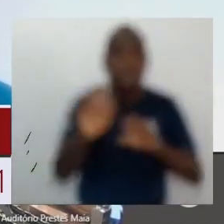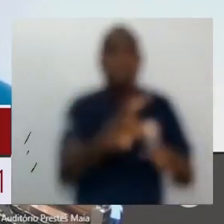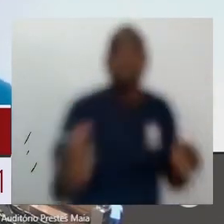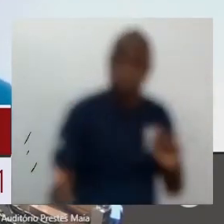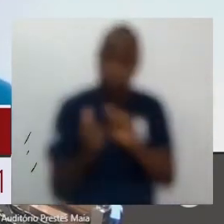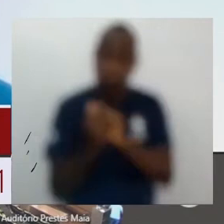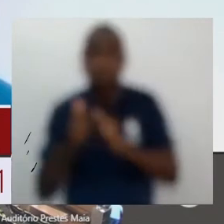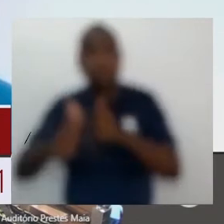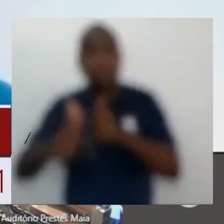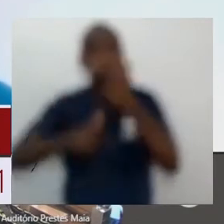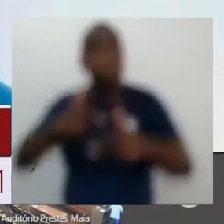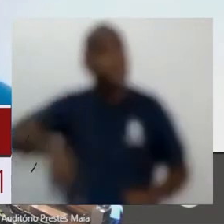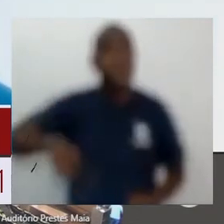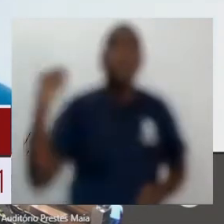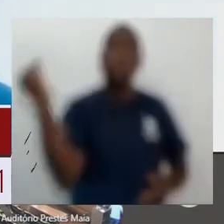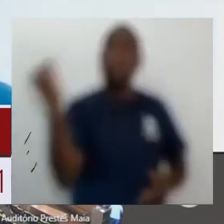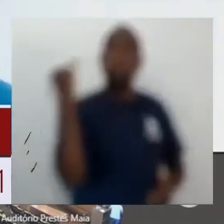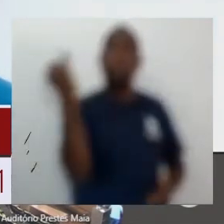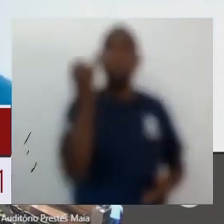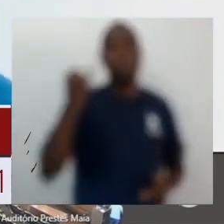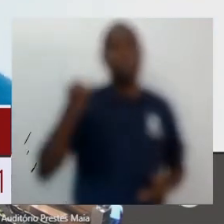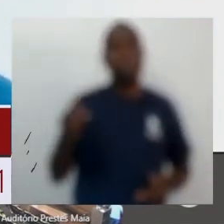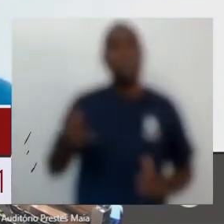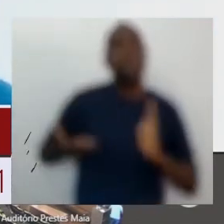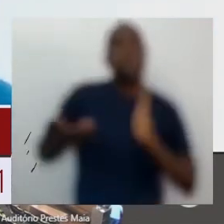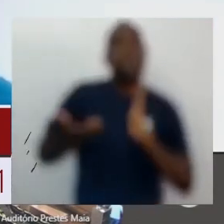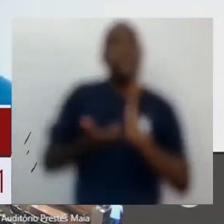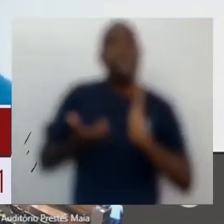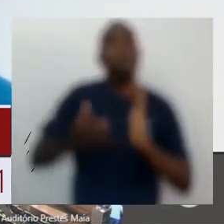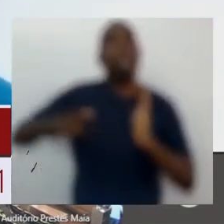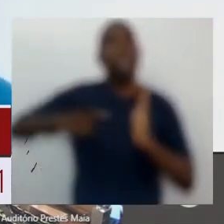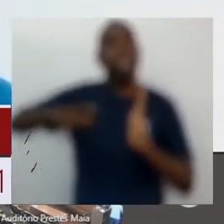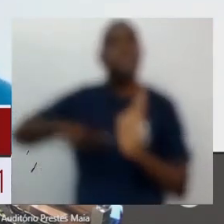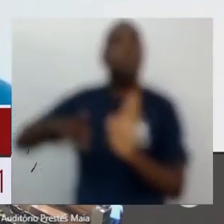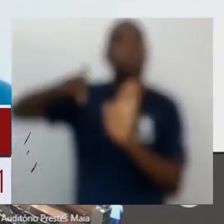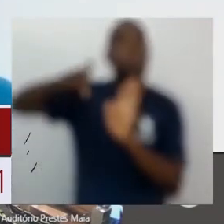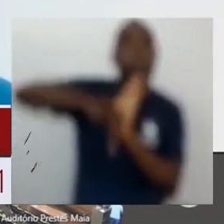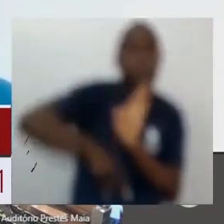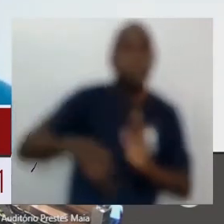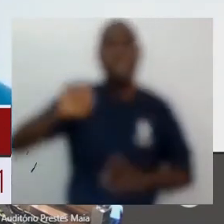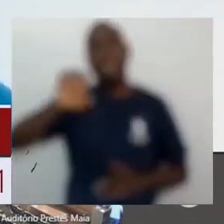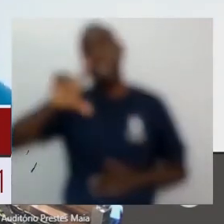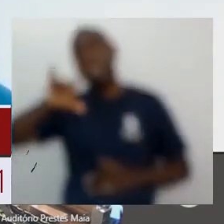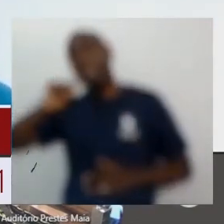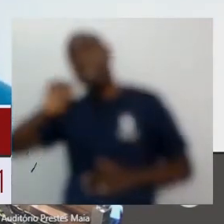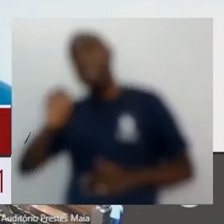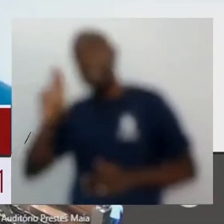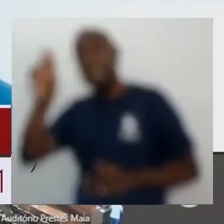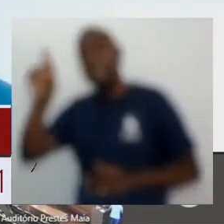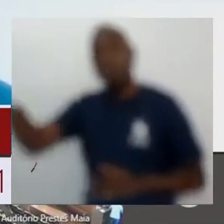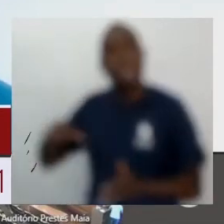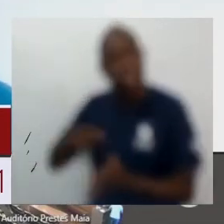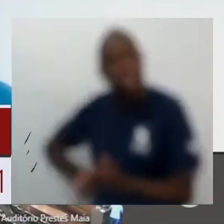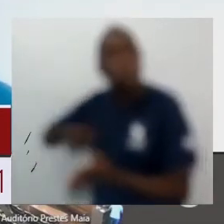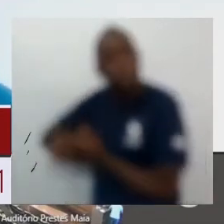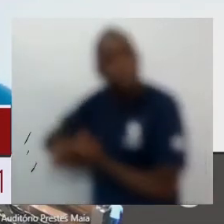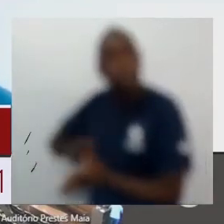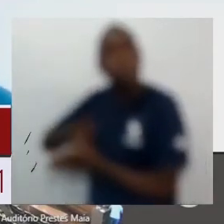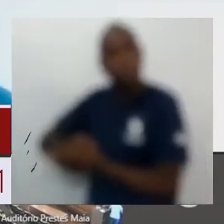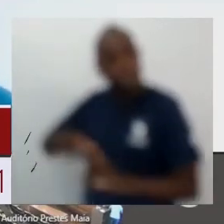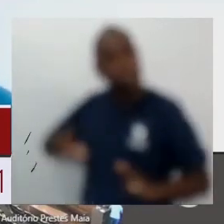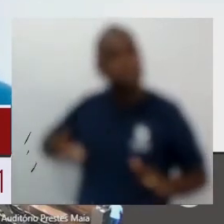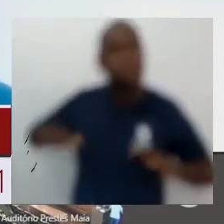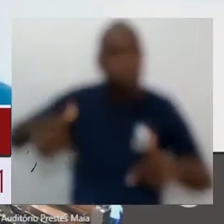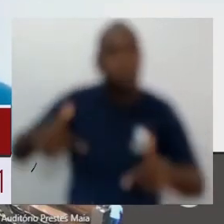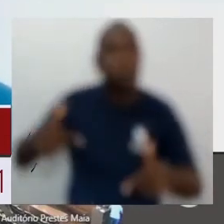importante. Muito importante que a Câmara tenha feito um projeto. O vereador Elisão Gabriel brigou por esse projeto, ele foi aprovado, e a cidade agora